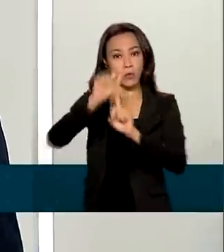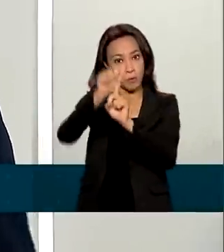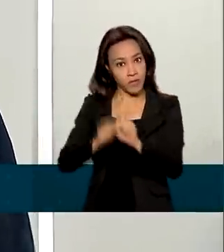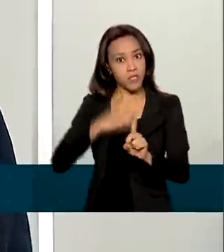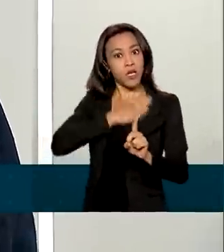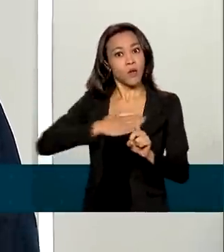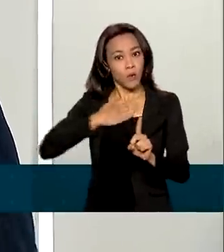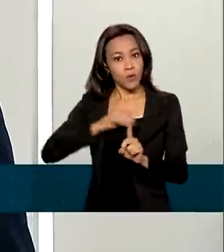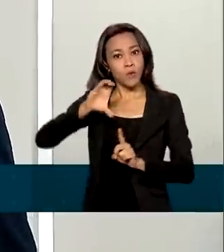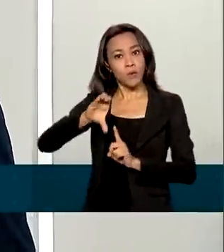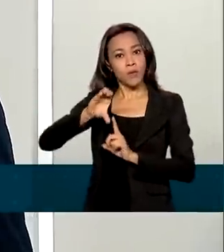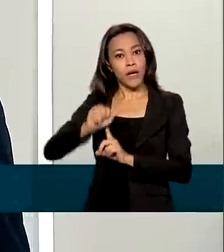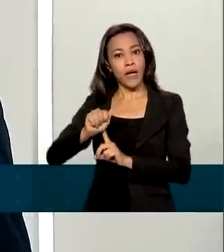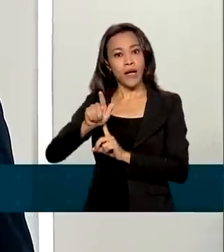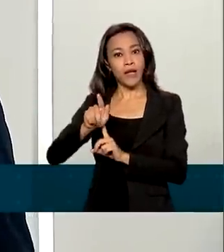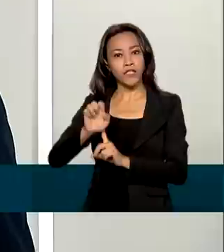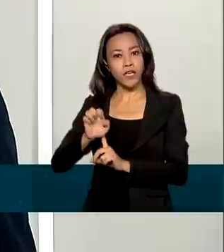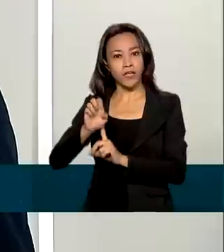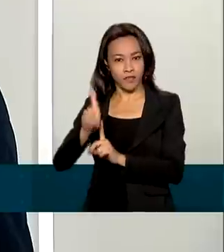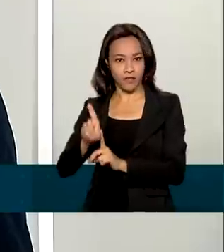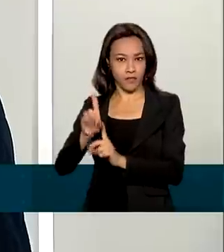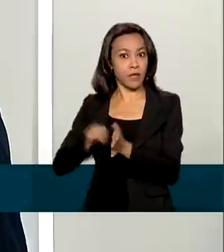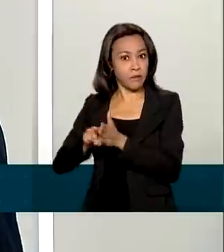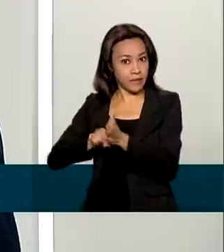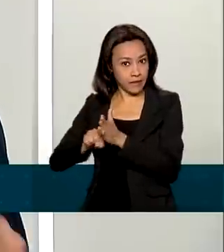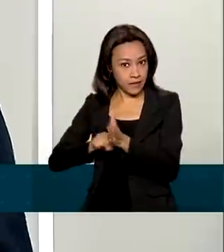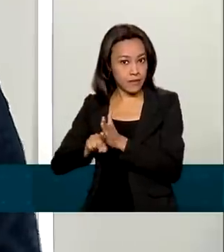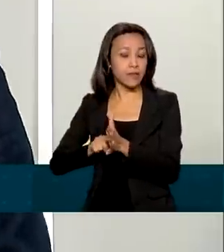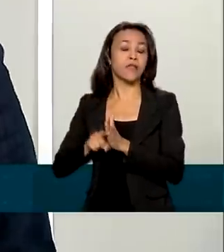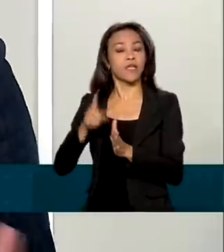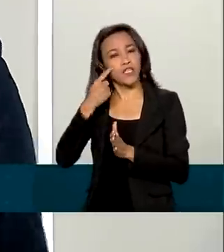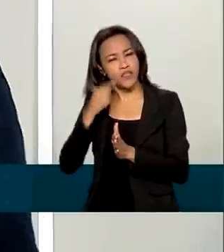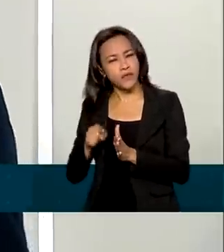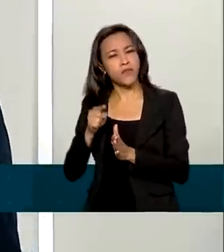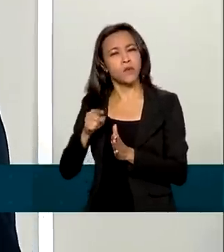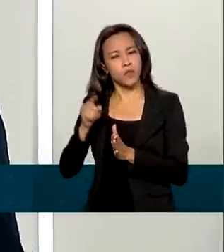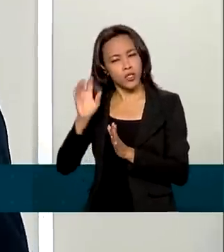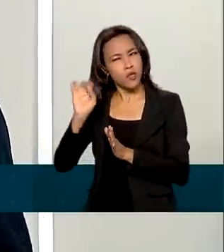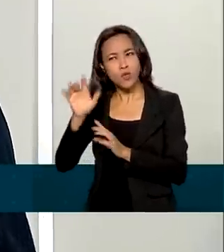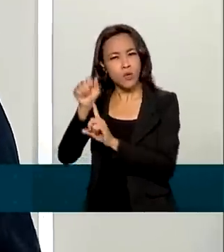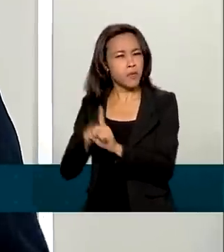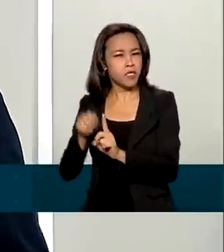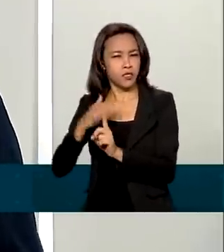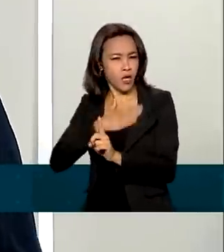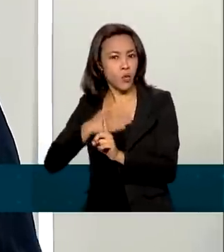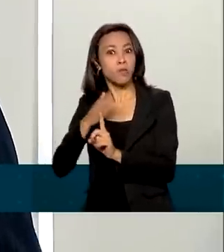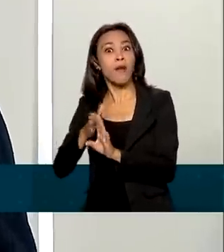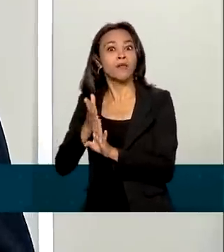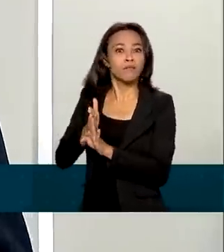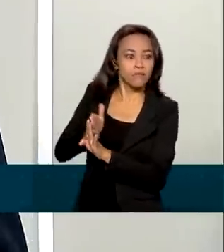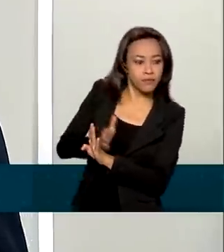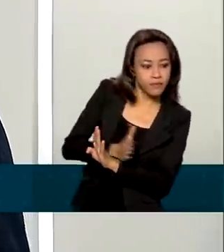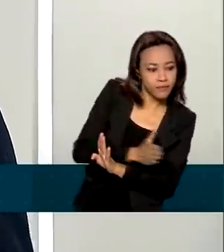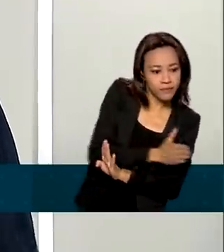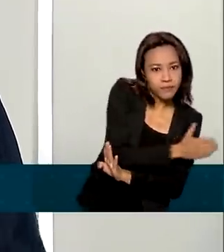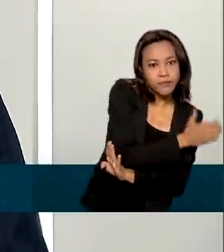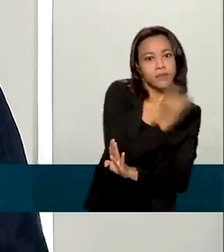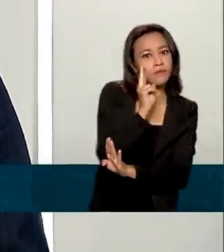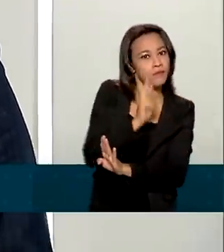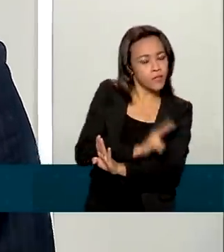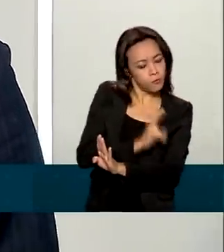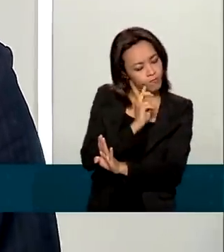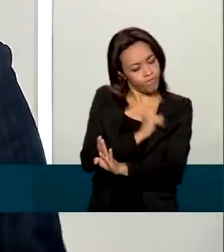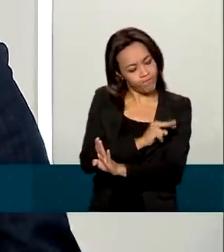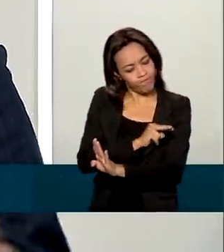essa liberação, nós conseguimos ver não apenas os números de agosto, mas os números do ano todo, o que nos dão a oportunidade de